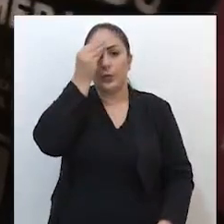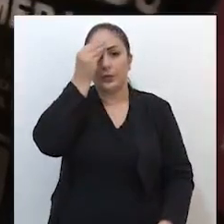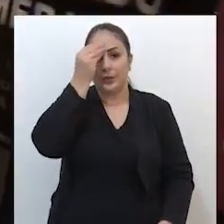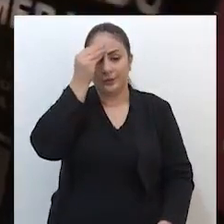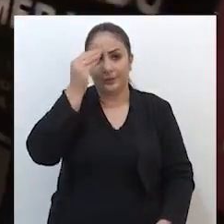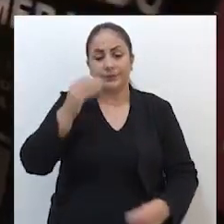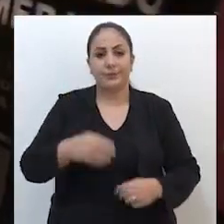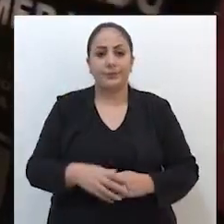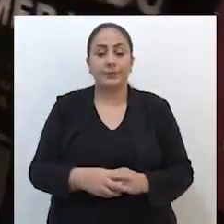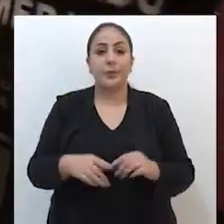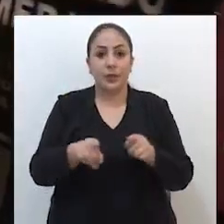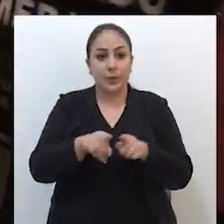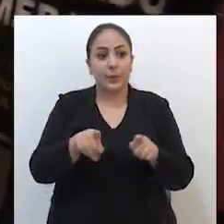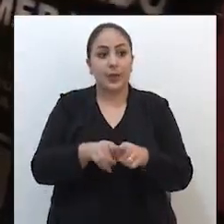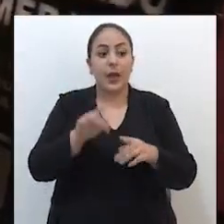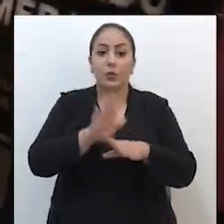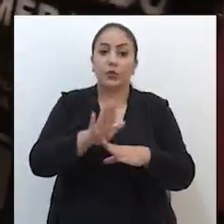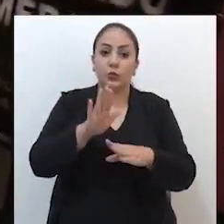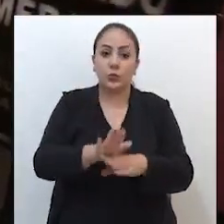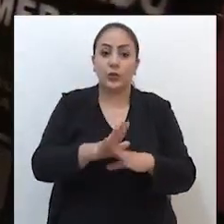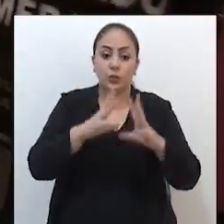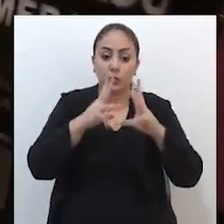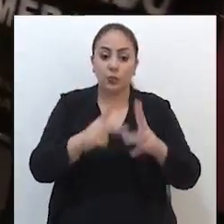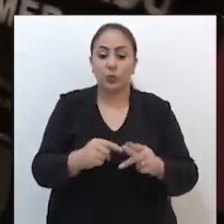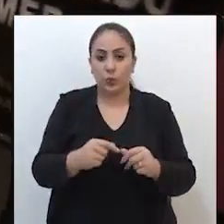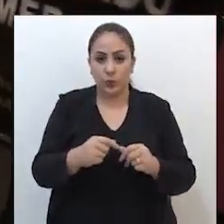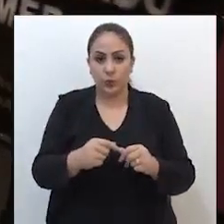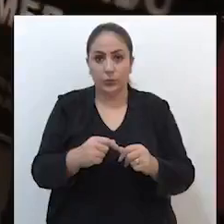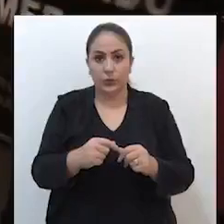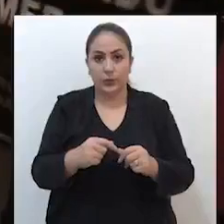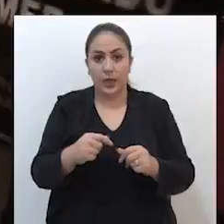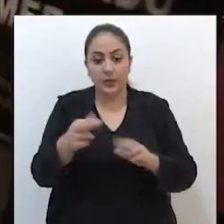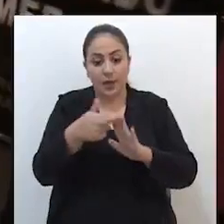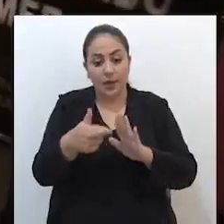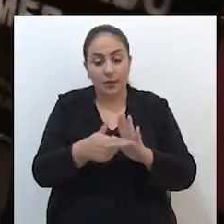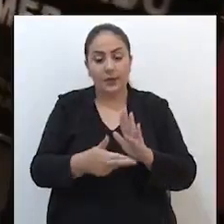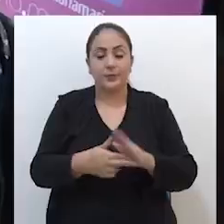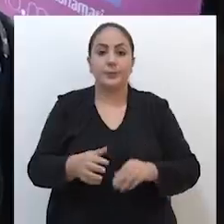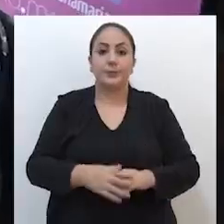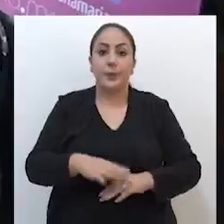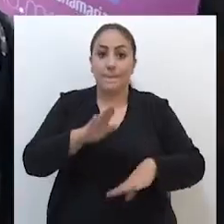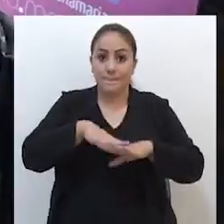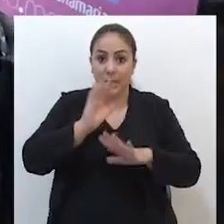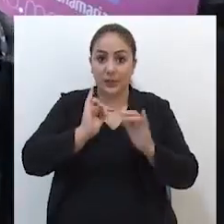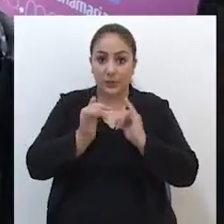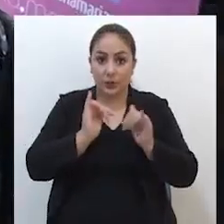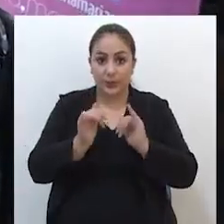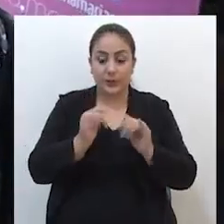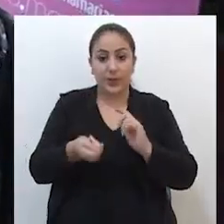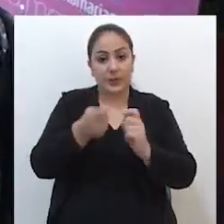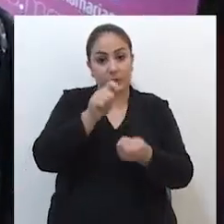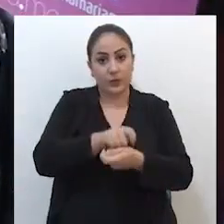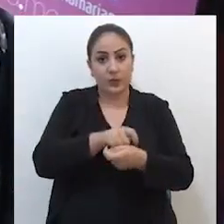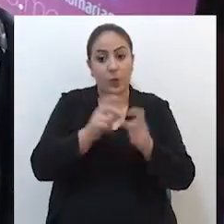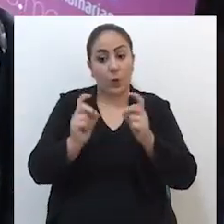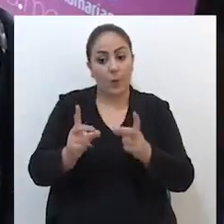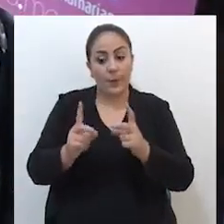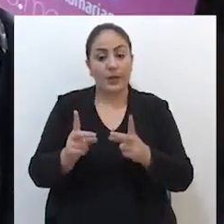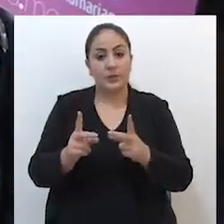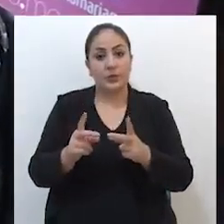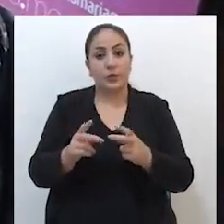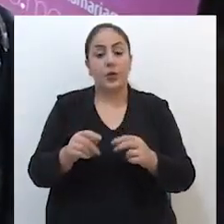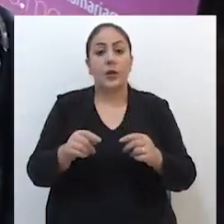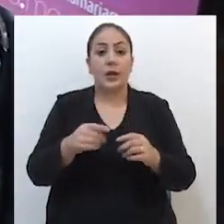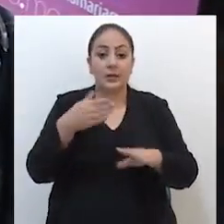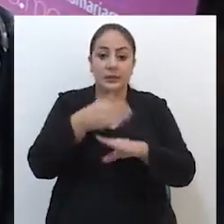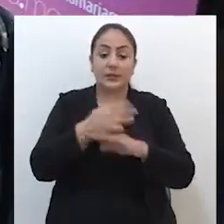compreendendo, estão colaborando com todas as normas. Para mais informações sobre as adequações do